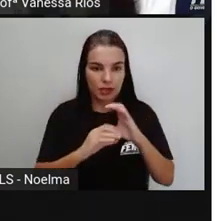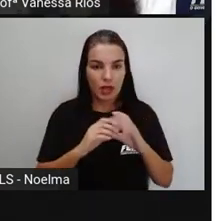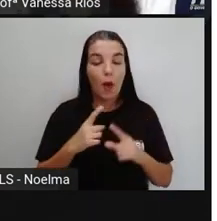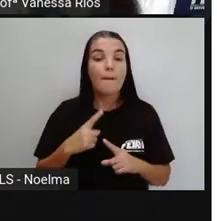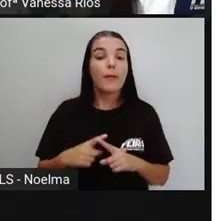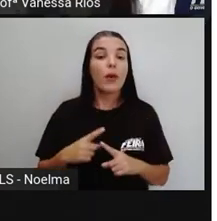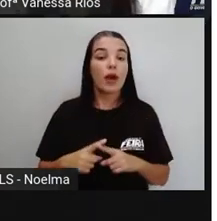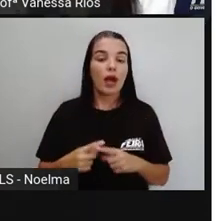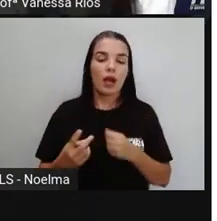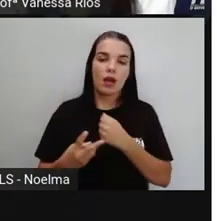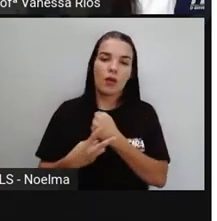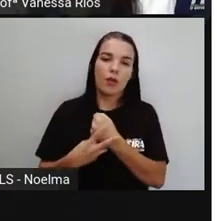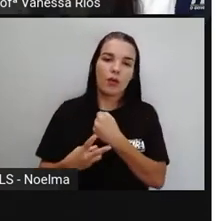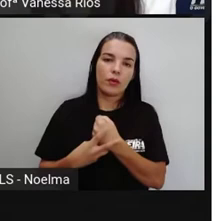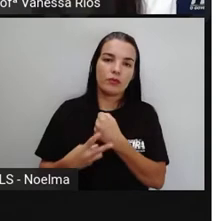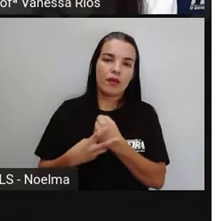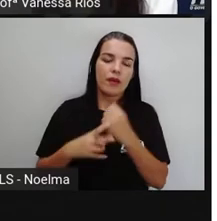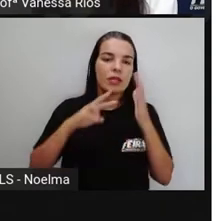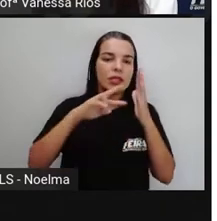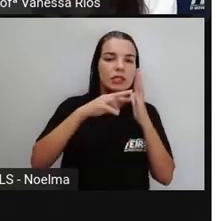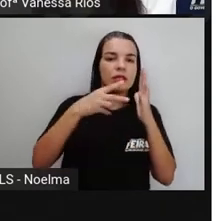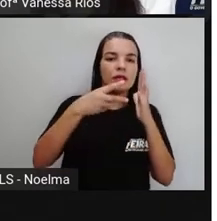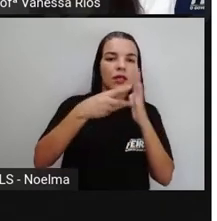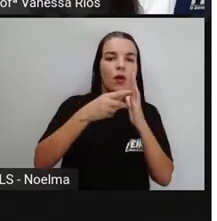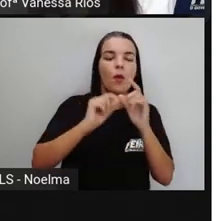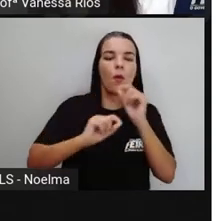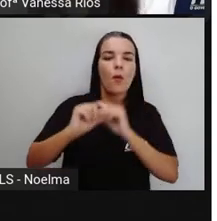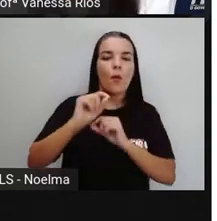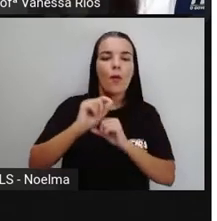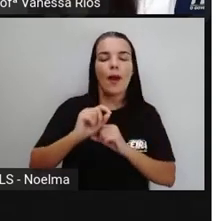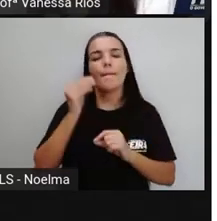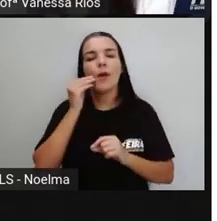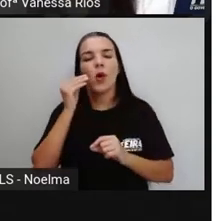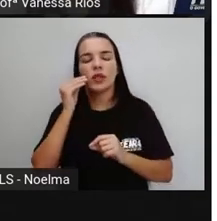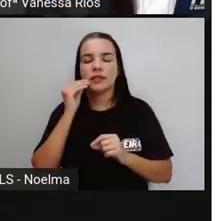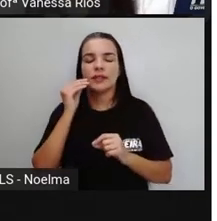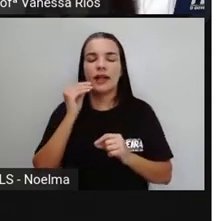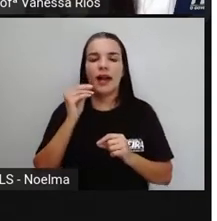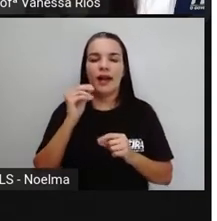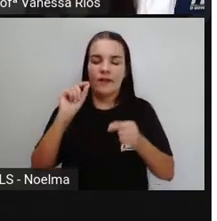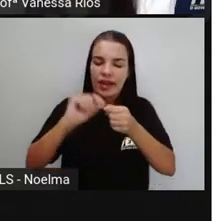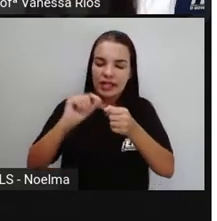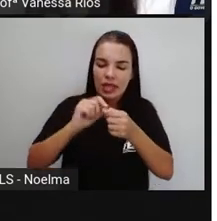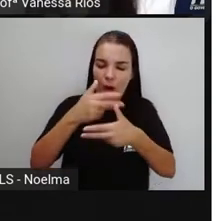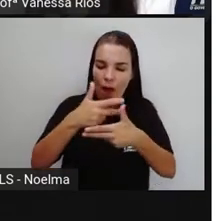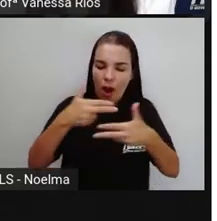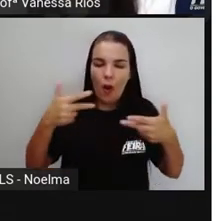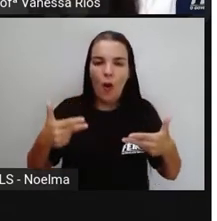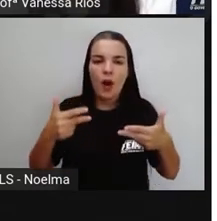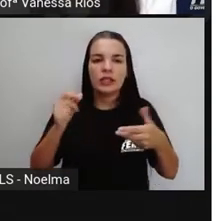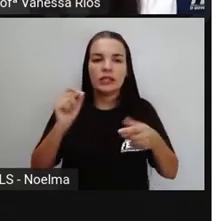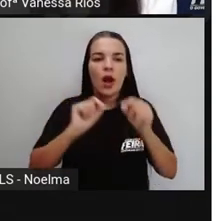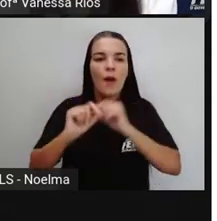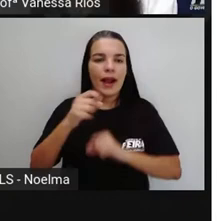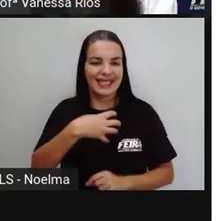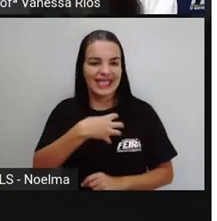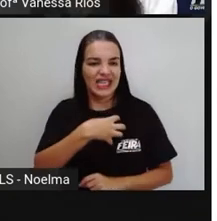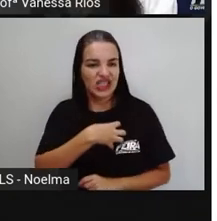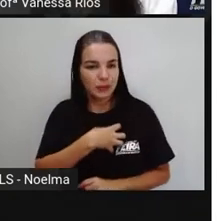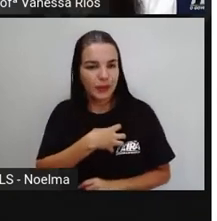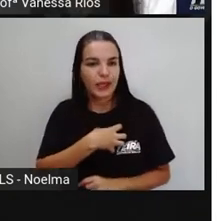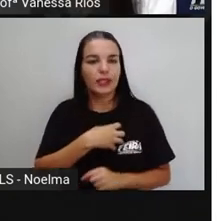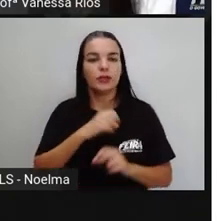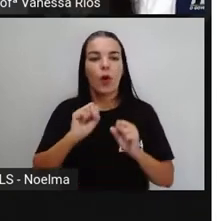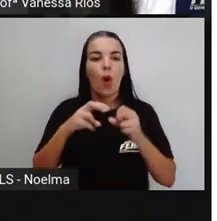que os verbos, eles simbolizam as palavras que indicam ação, que indicam fenômeno, né? Que indicam estado ou